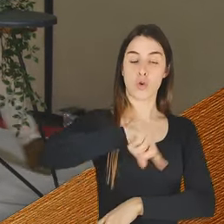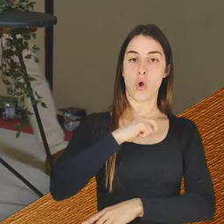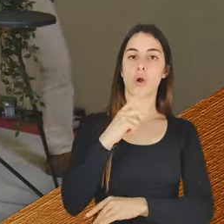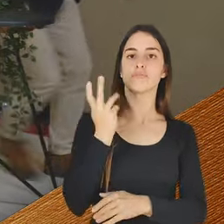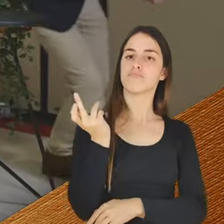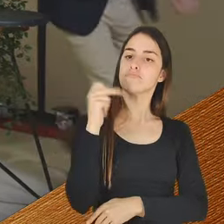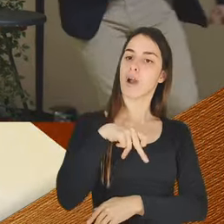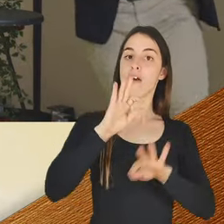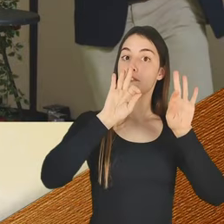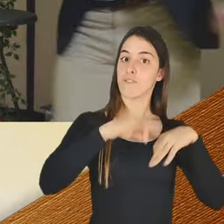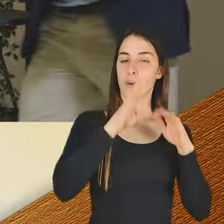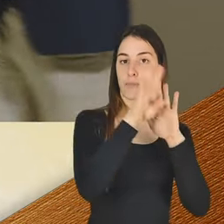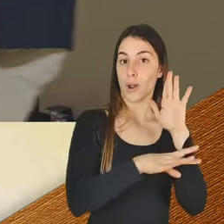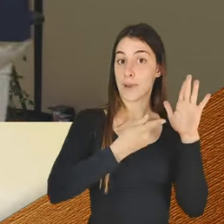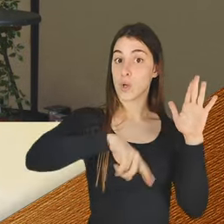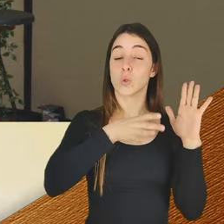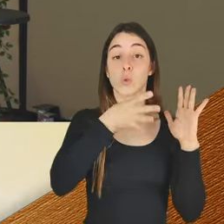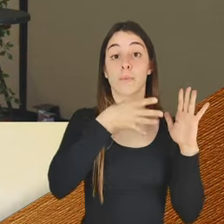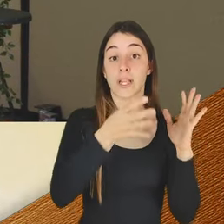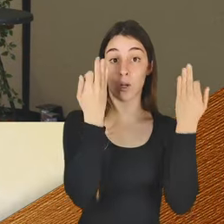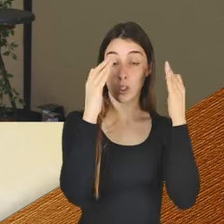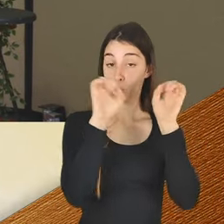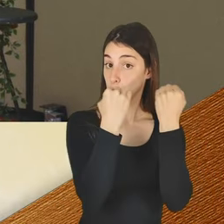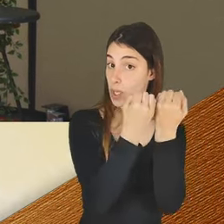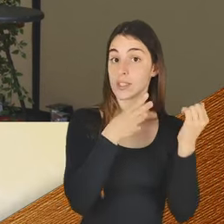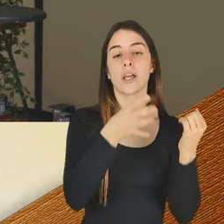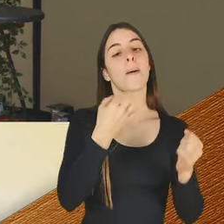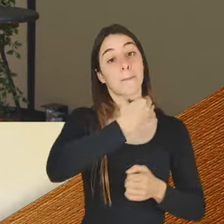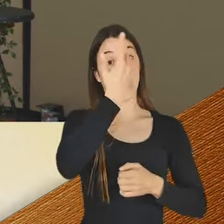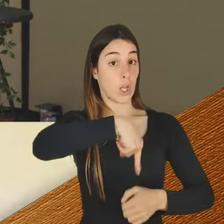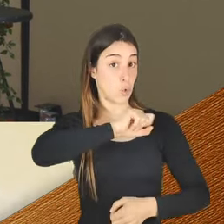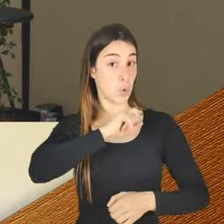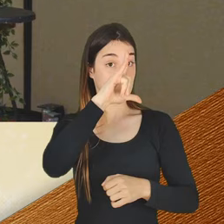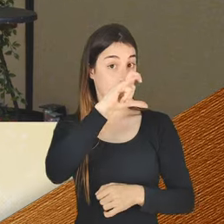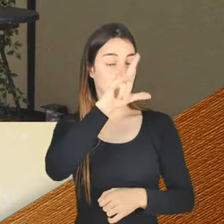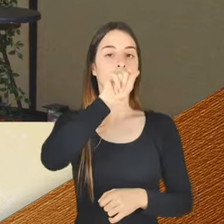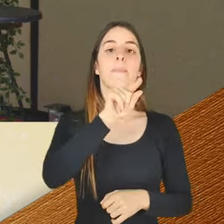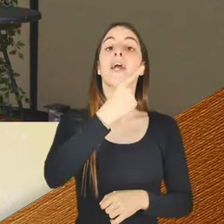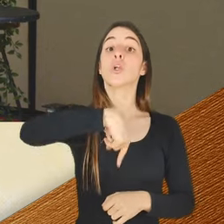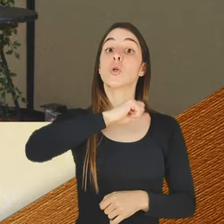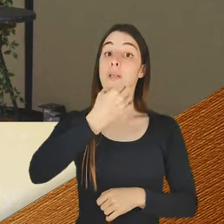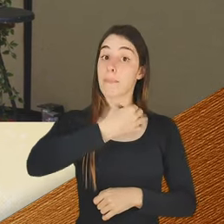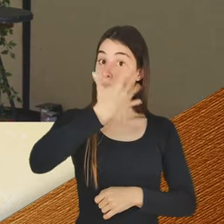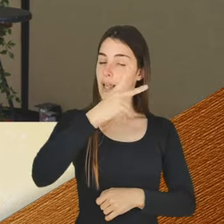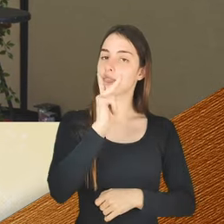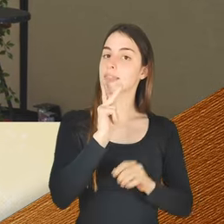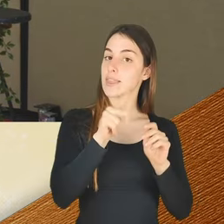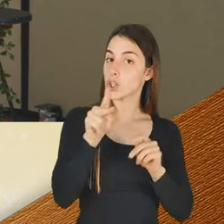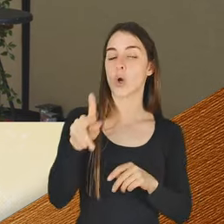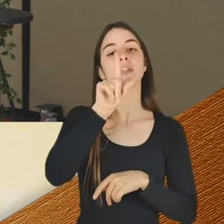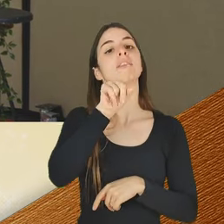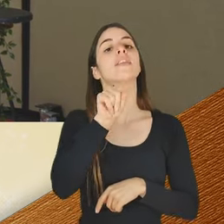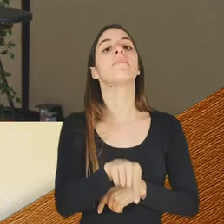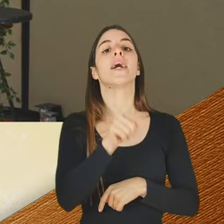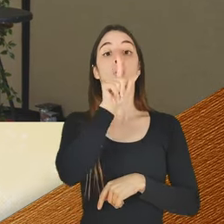esqueçam de deixar os vossos comentários nas redes sociais, manhã nossa no Insta e nossa manhã no TikTok e Twitter. É verdade, sim